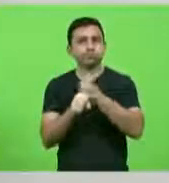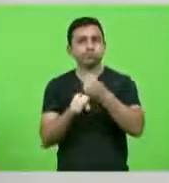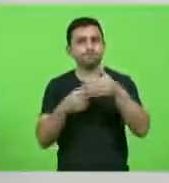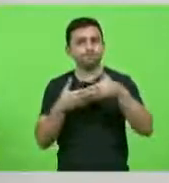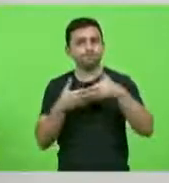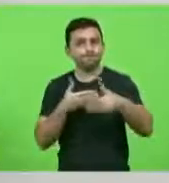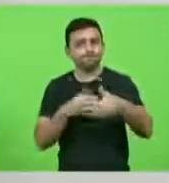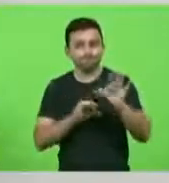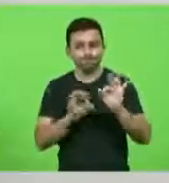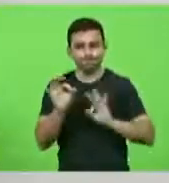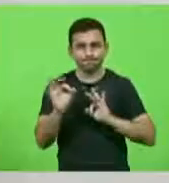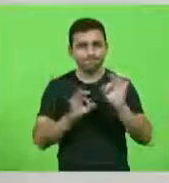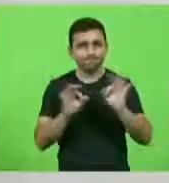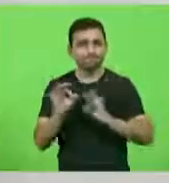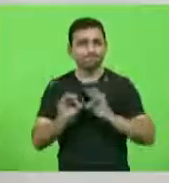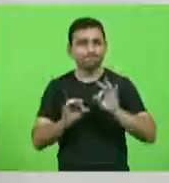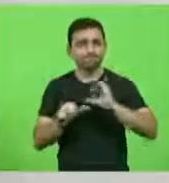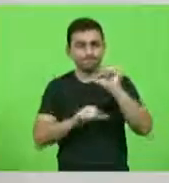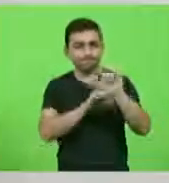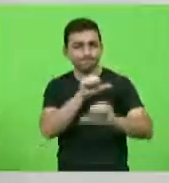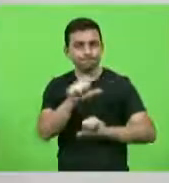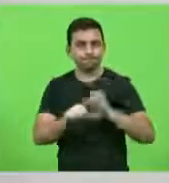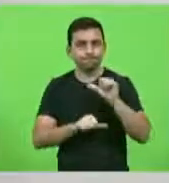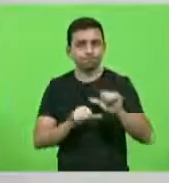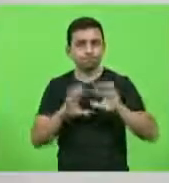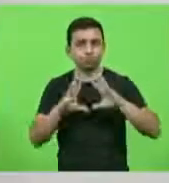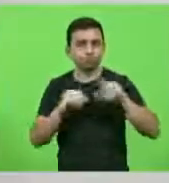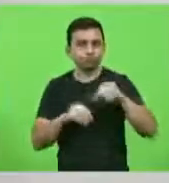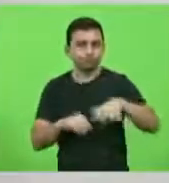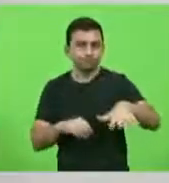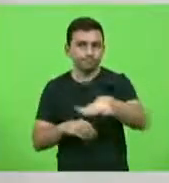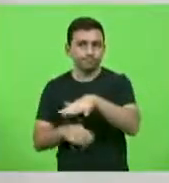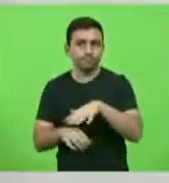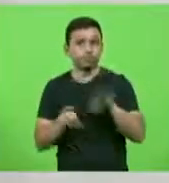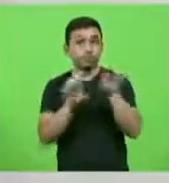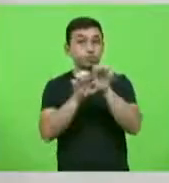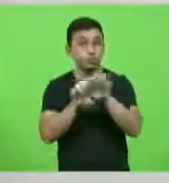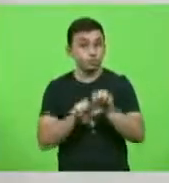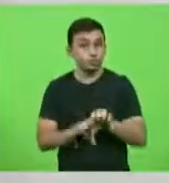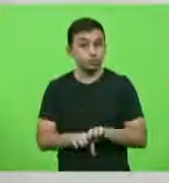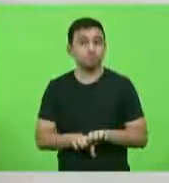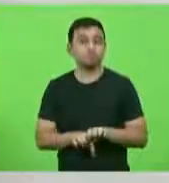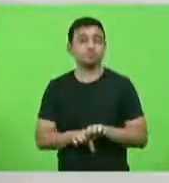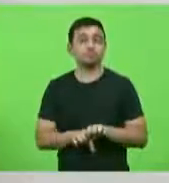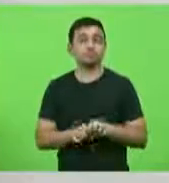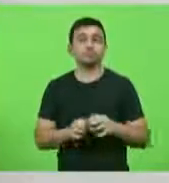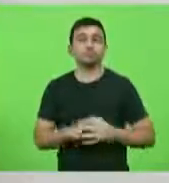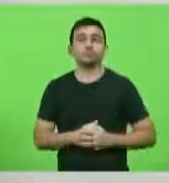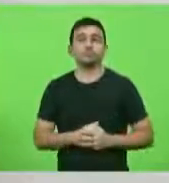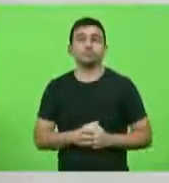reorganização de todo o setor de infraestrutura em...